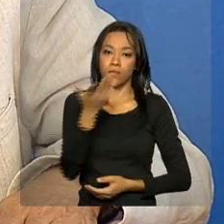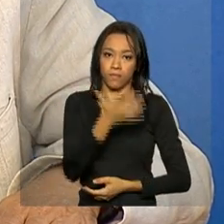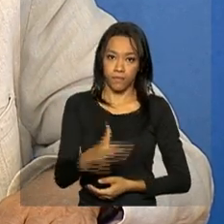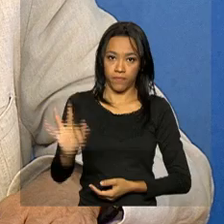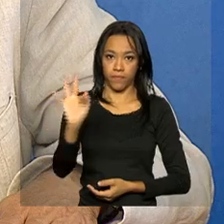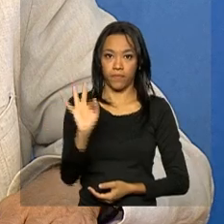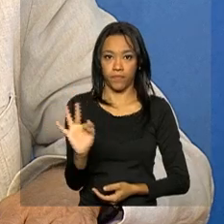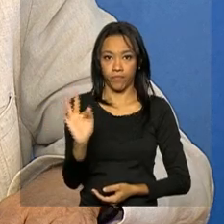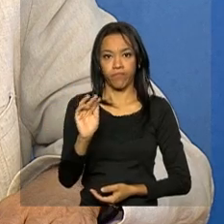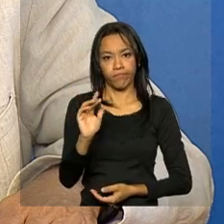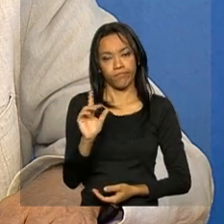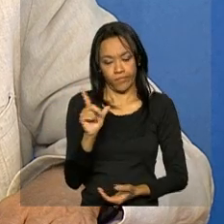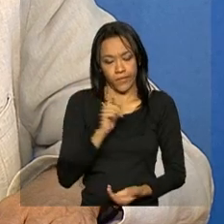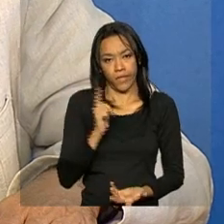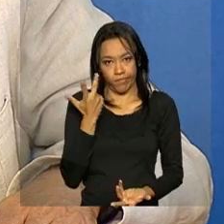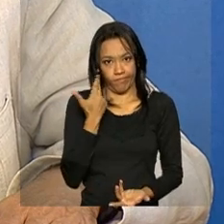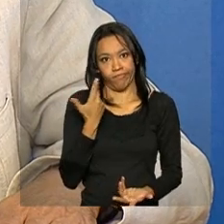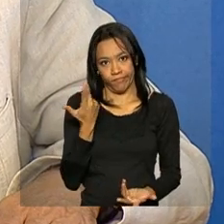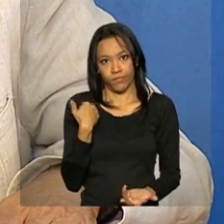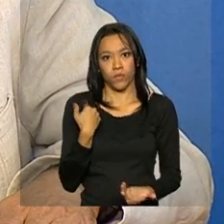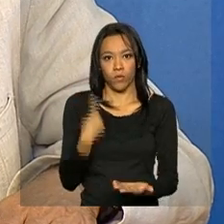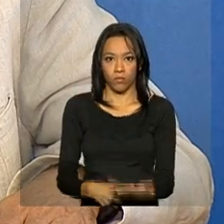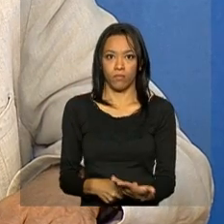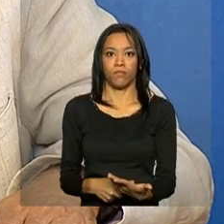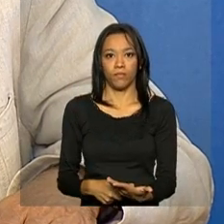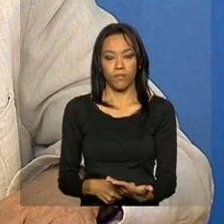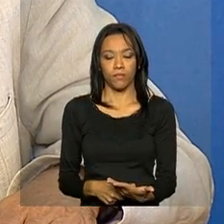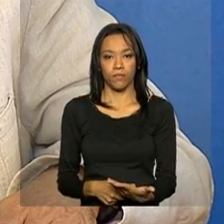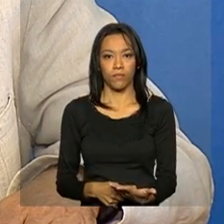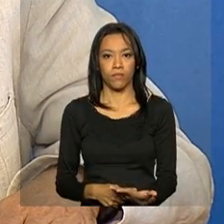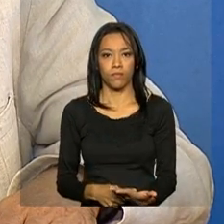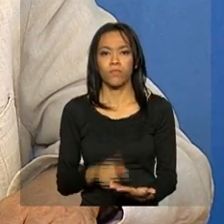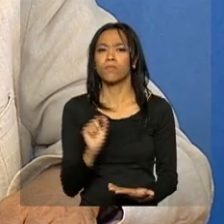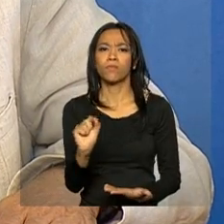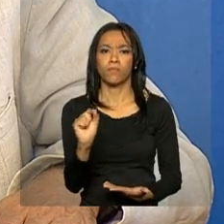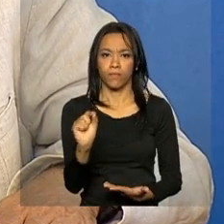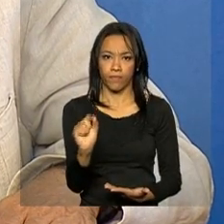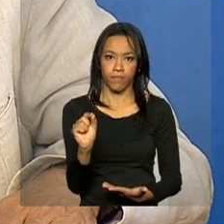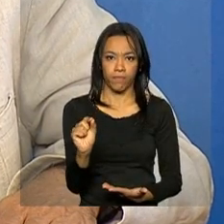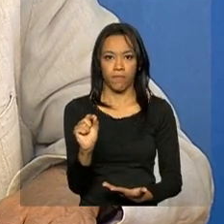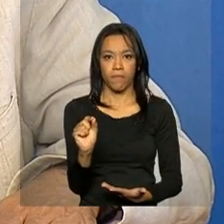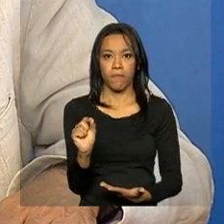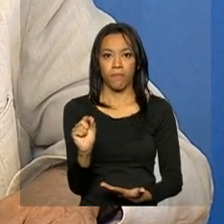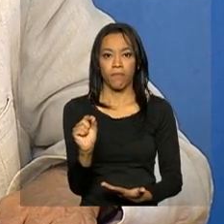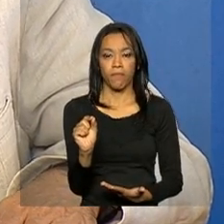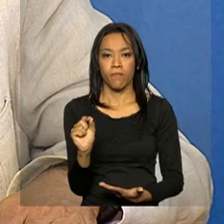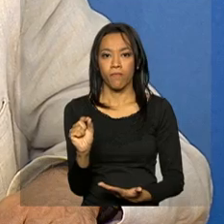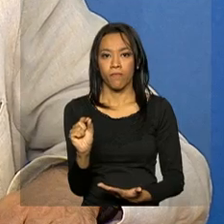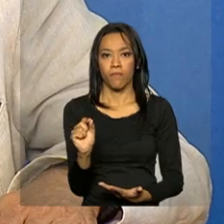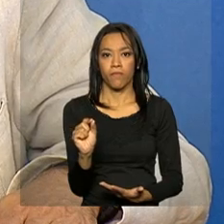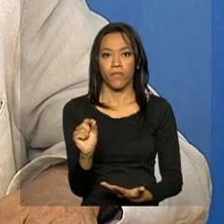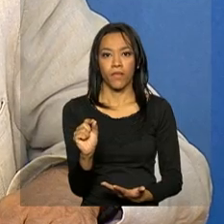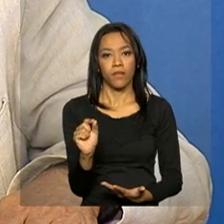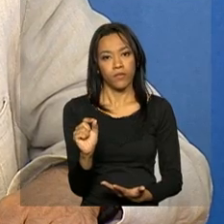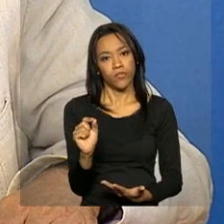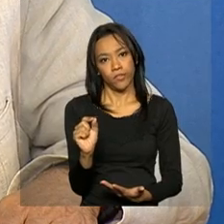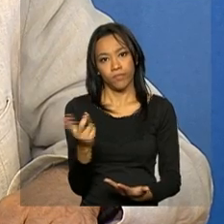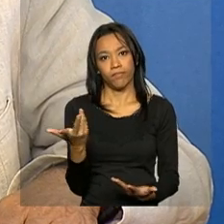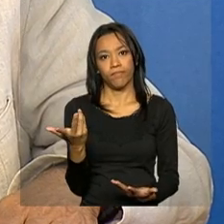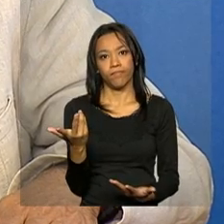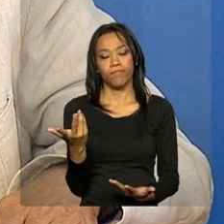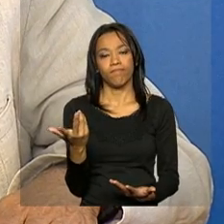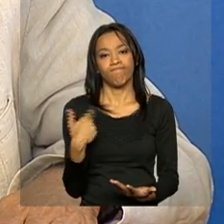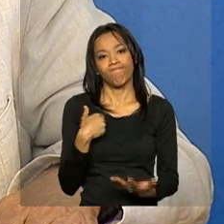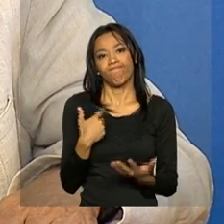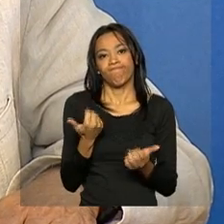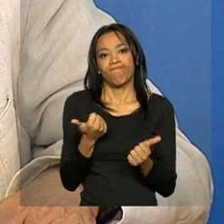naturalmente, a obrigação de corresponder aos compromissos